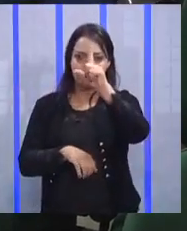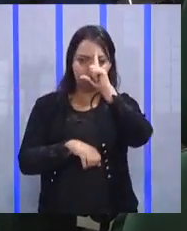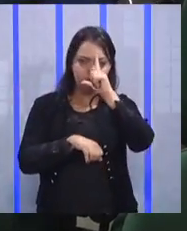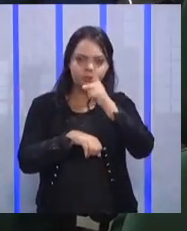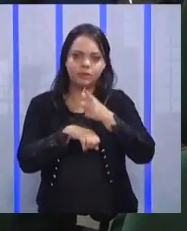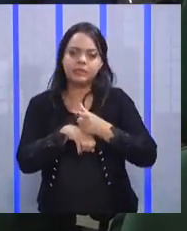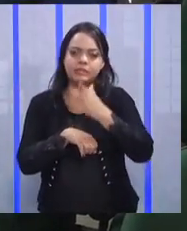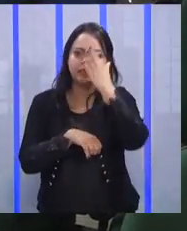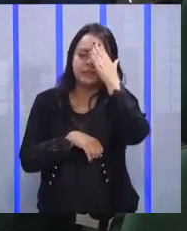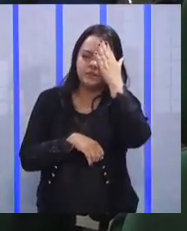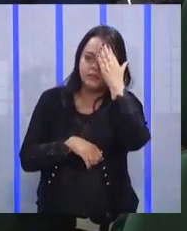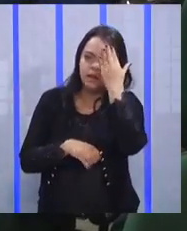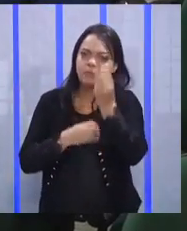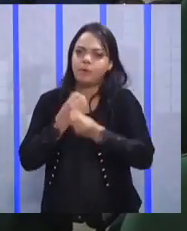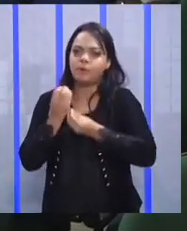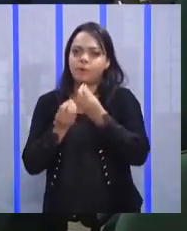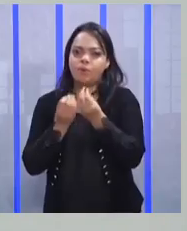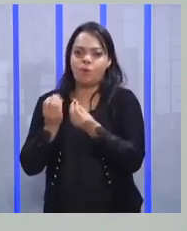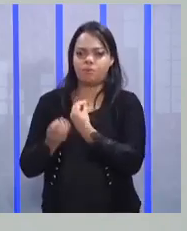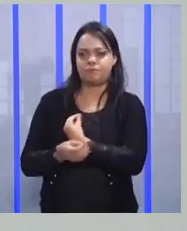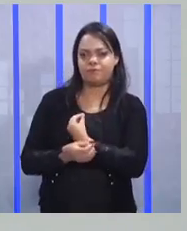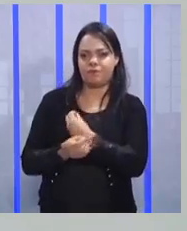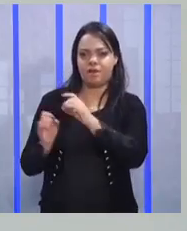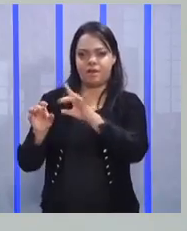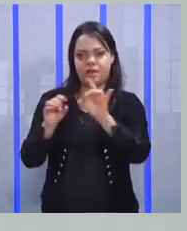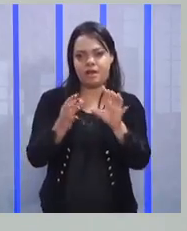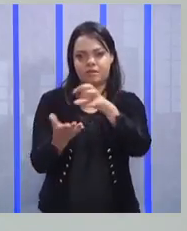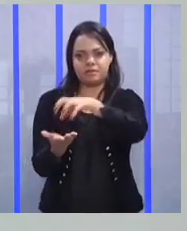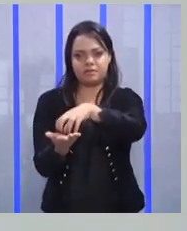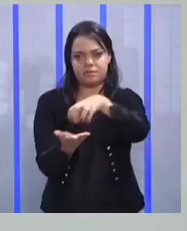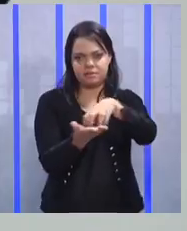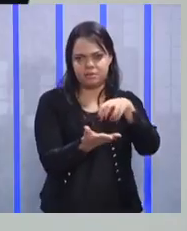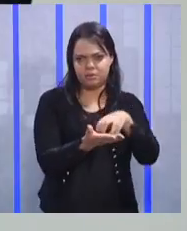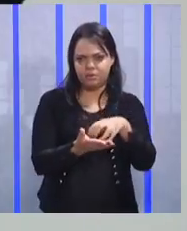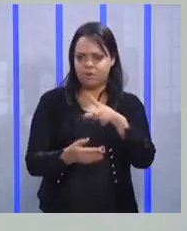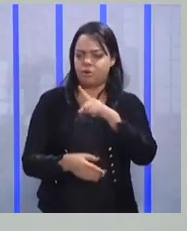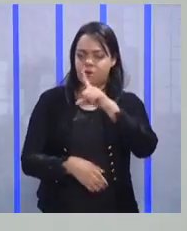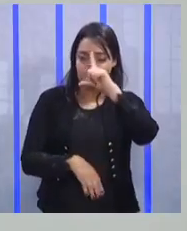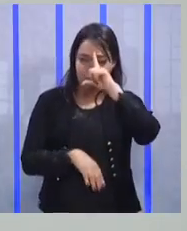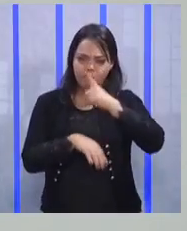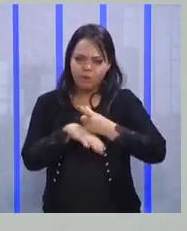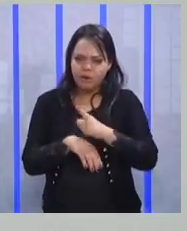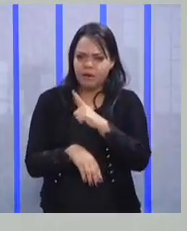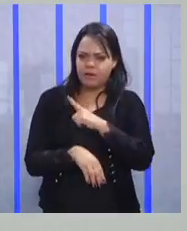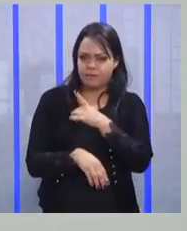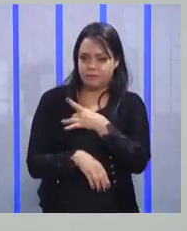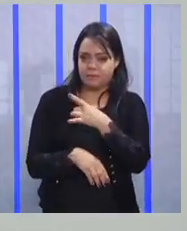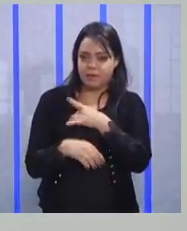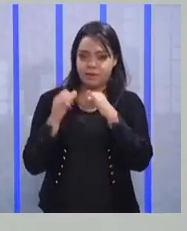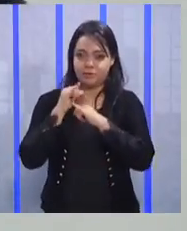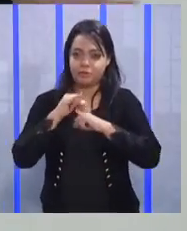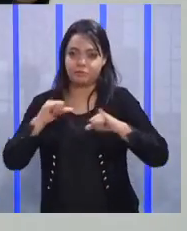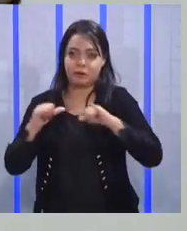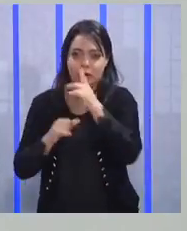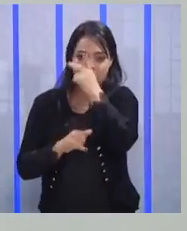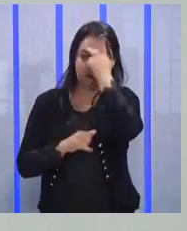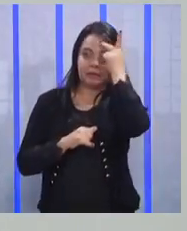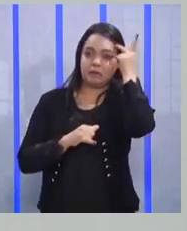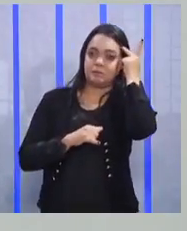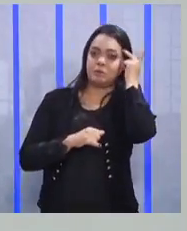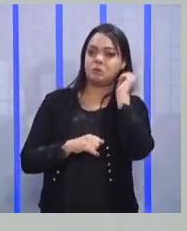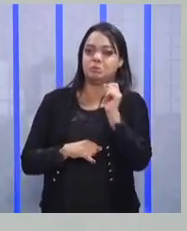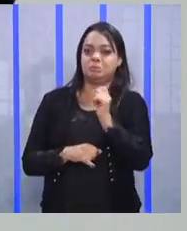funcionamento do setor dele. O líder hoje tem medo de passar informação e o pessoal passar a perna nele. Ah, eu não vou passar